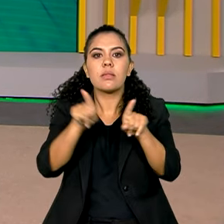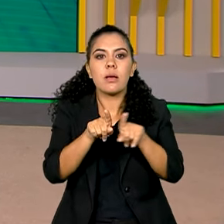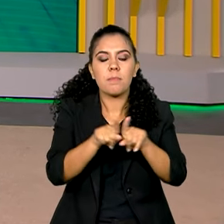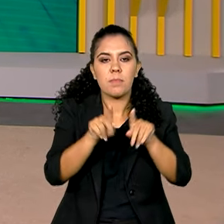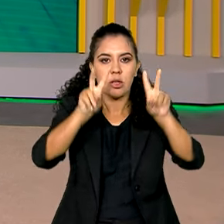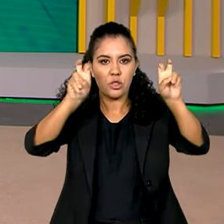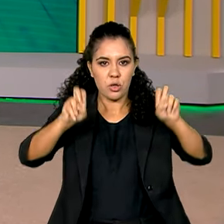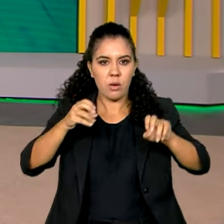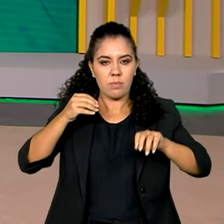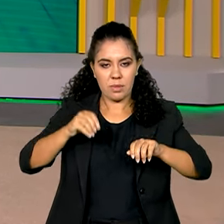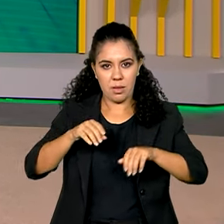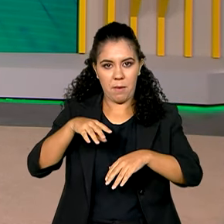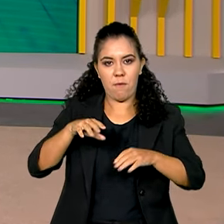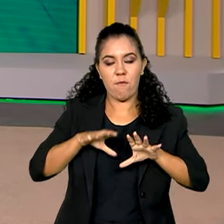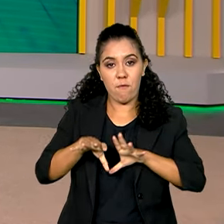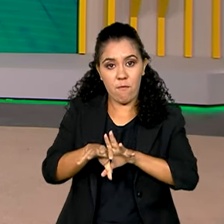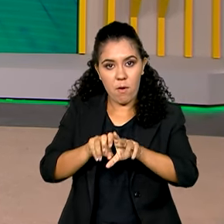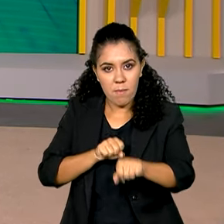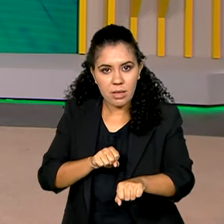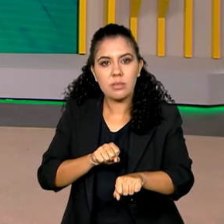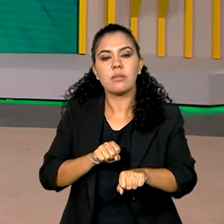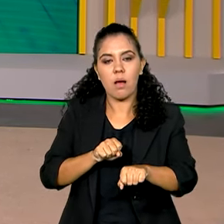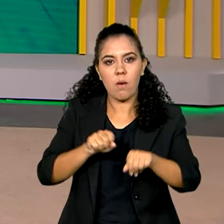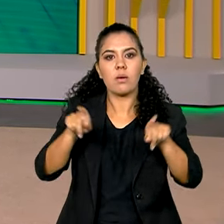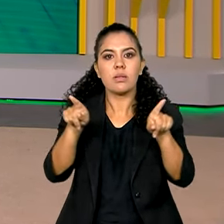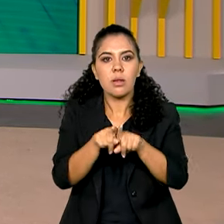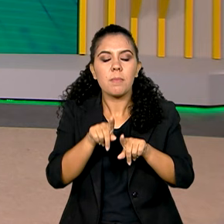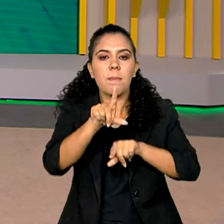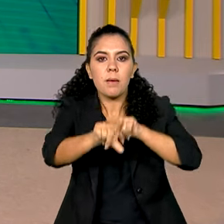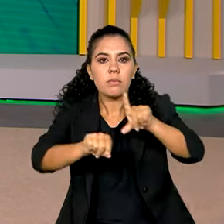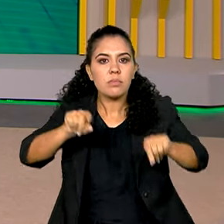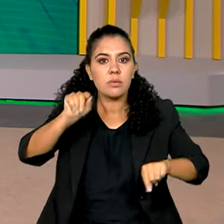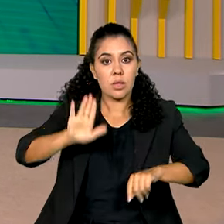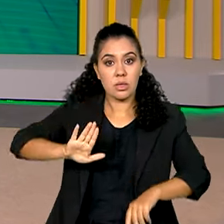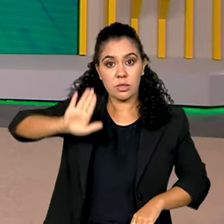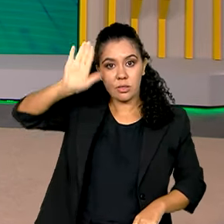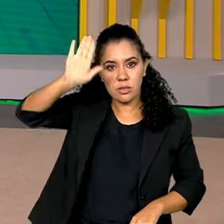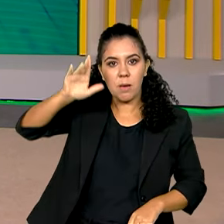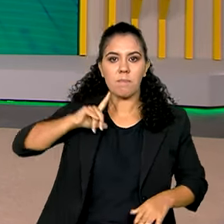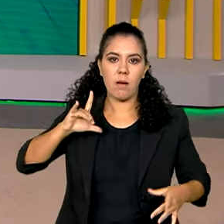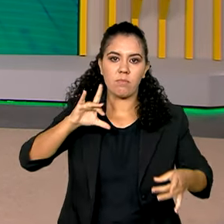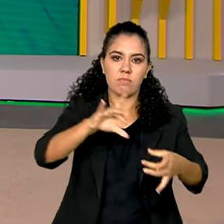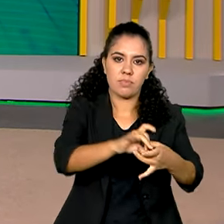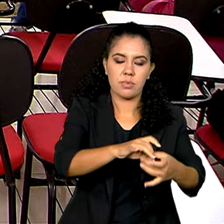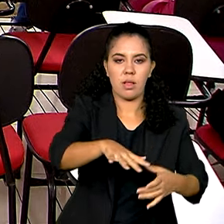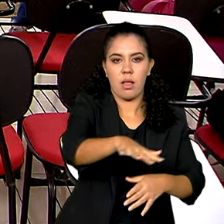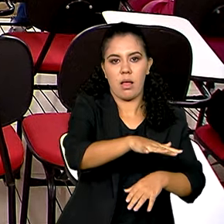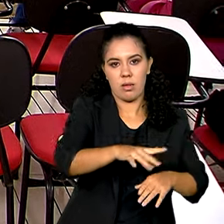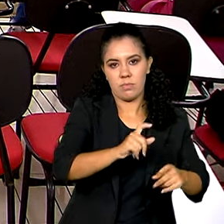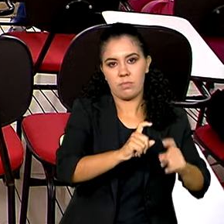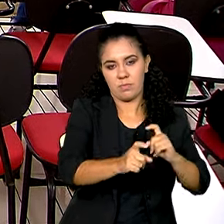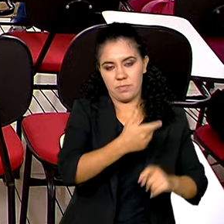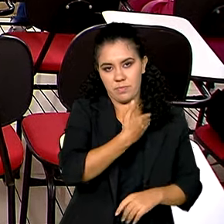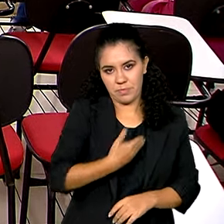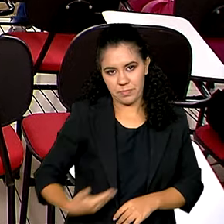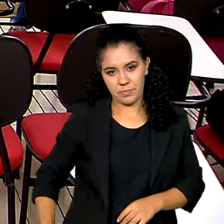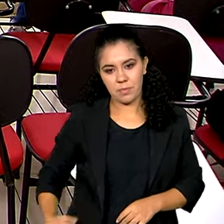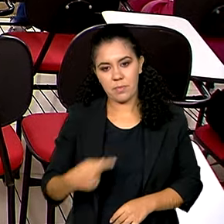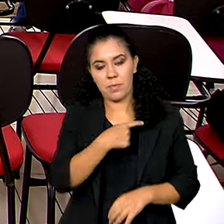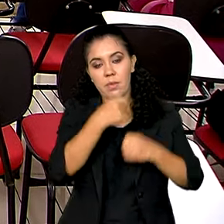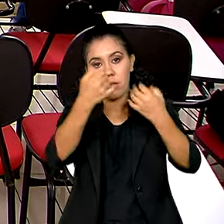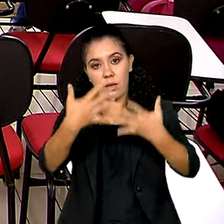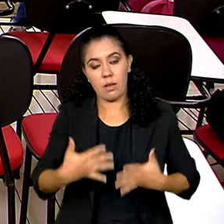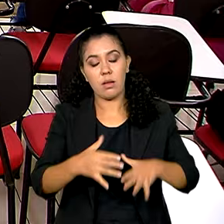experiência do candidato. Tudo para selecionar os melhores quadros para a administração pública. Os editais